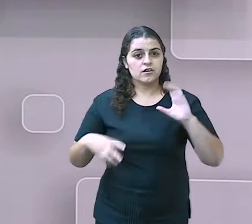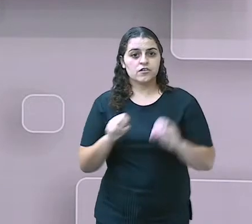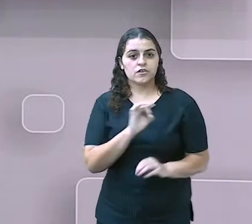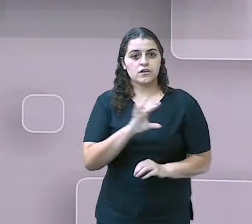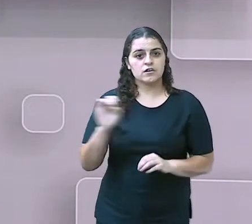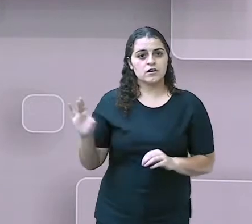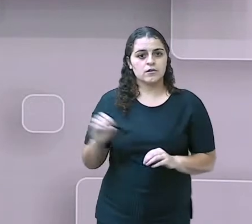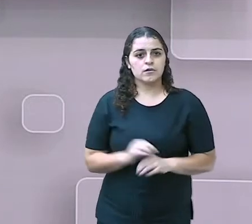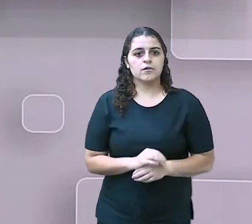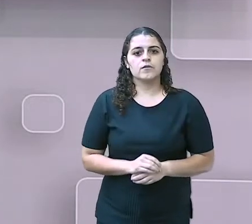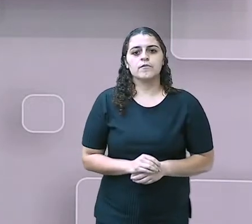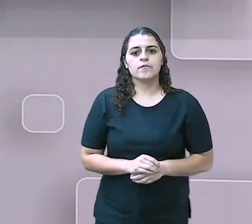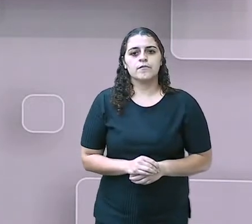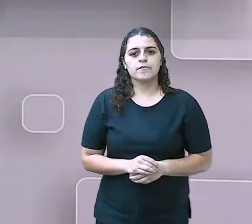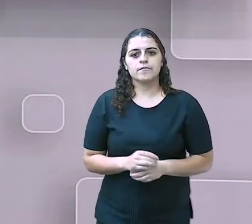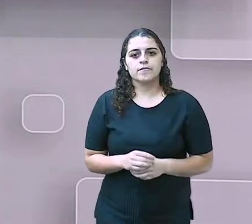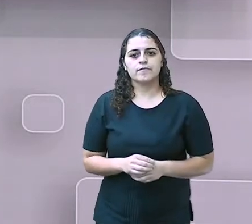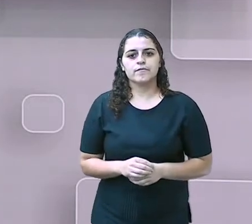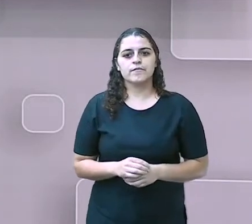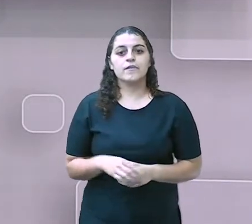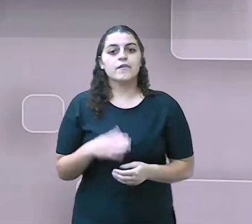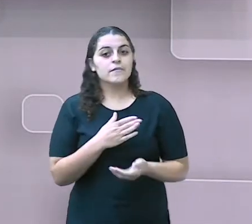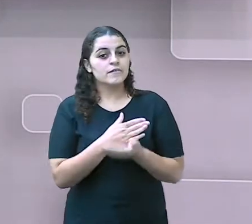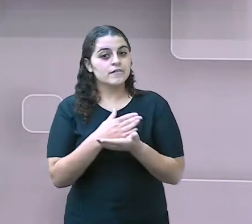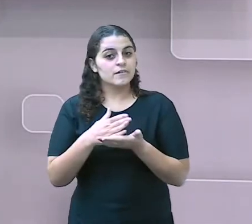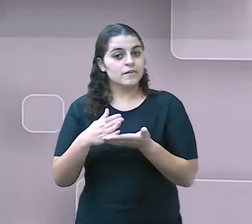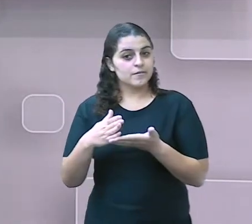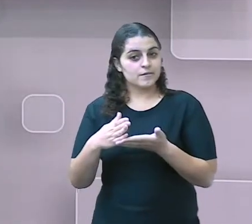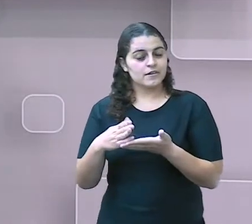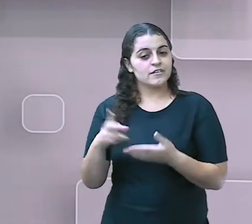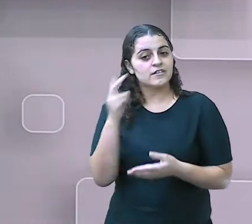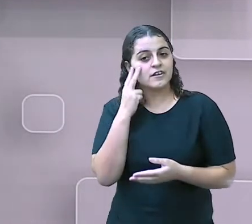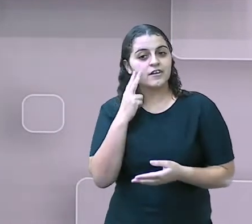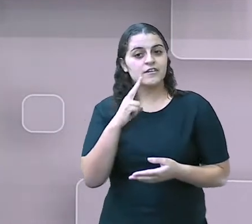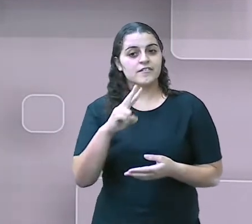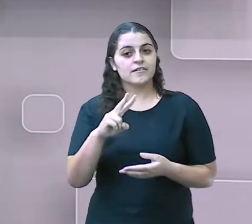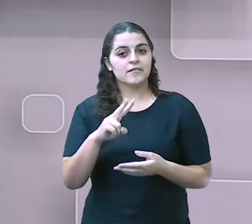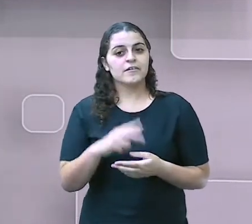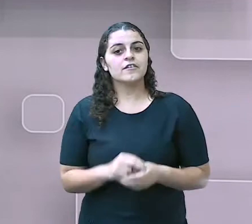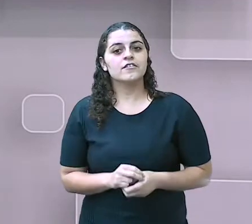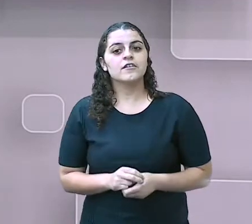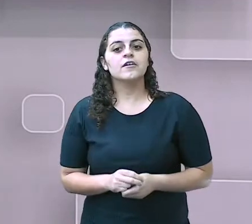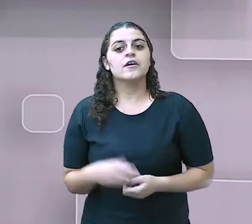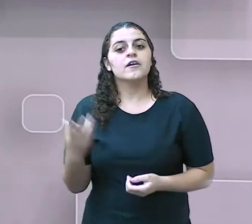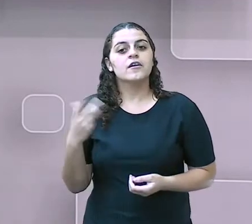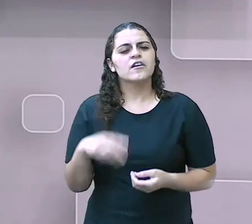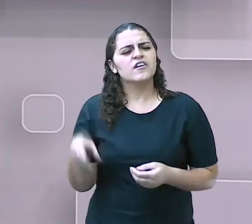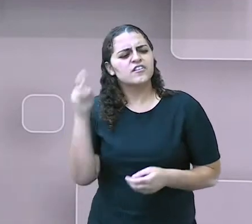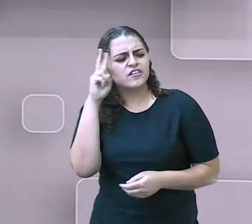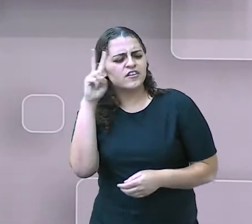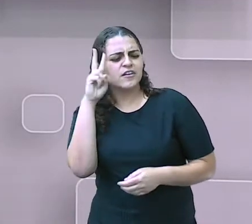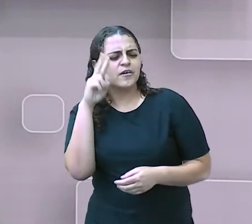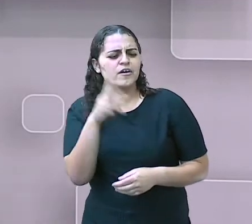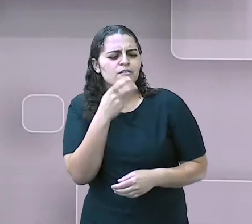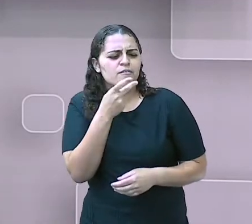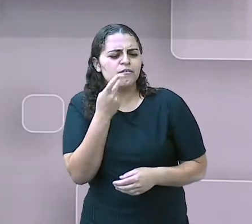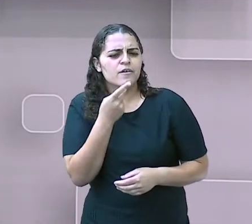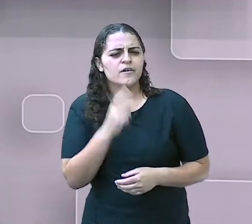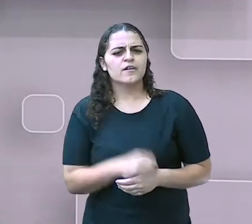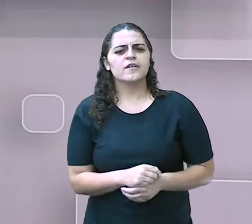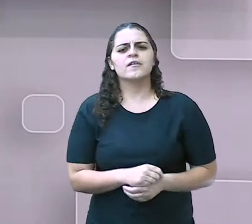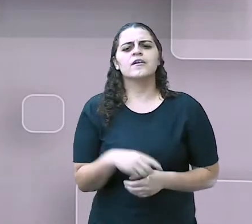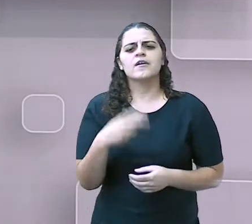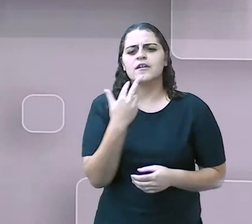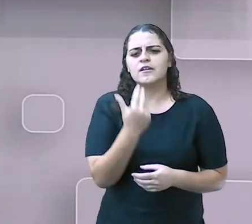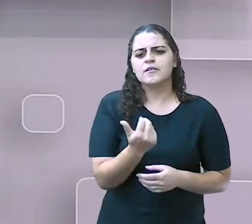linguagem, então nós vamos começar aí a rever, né? Para a gente lembrar o que é fala e o que é linguagem,